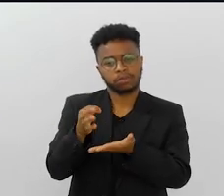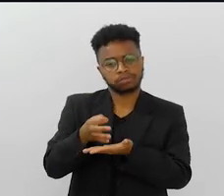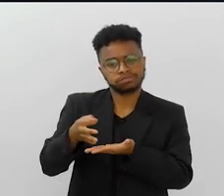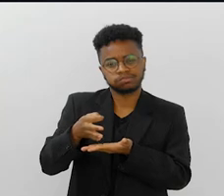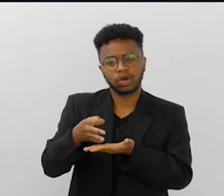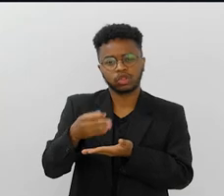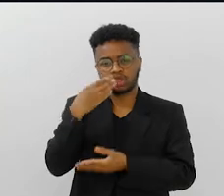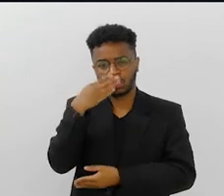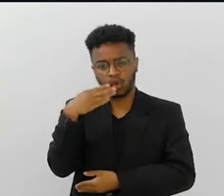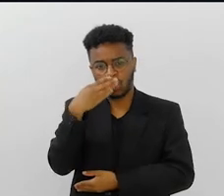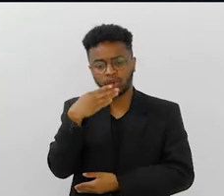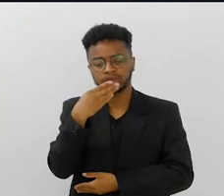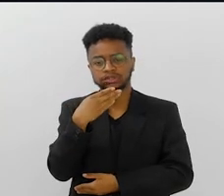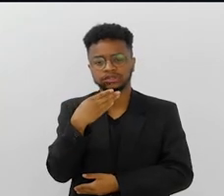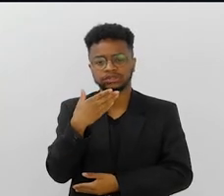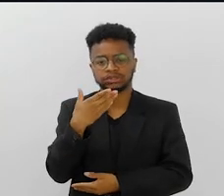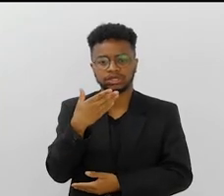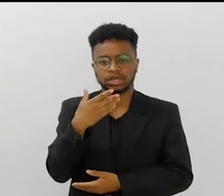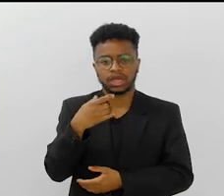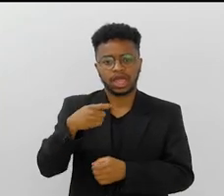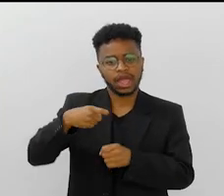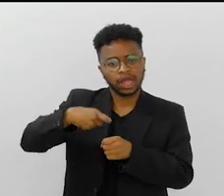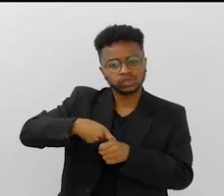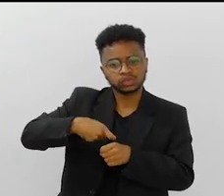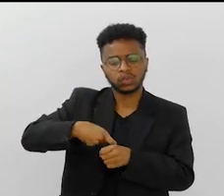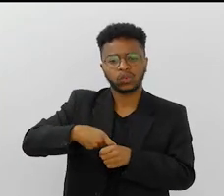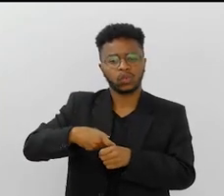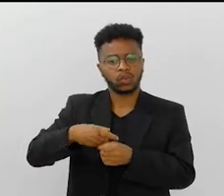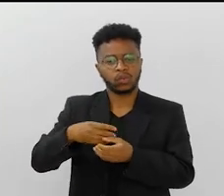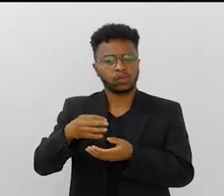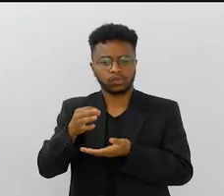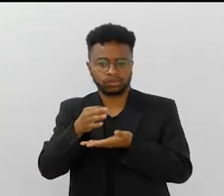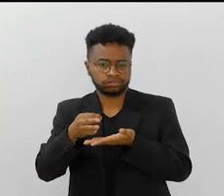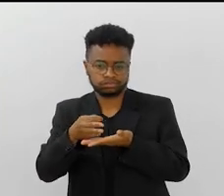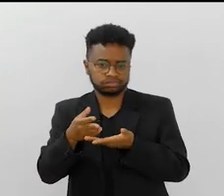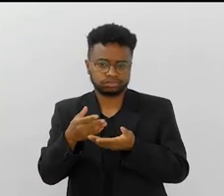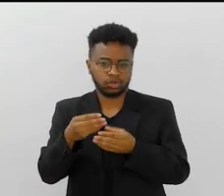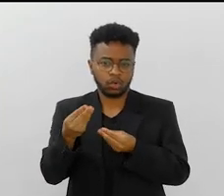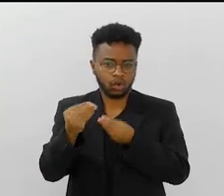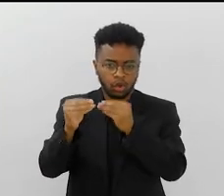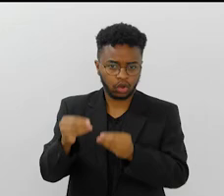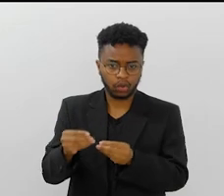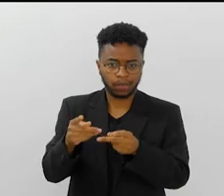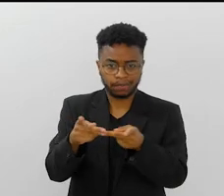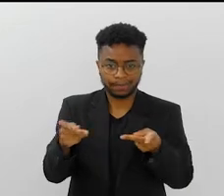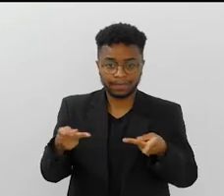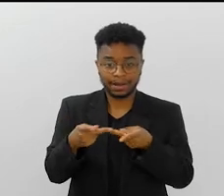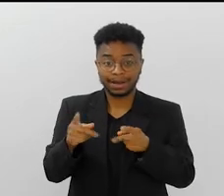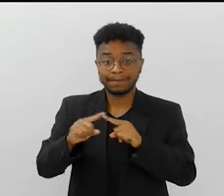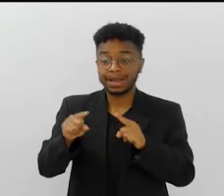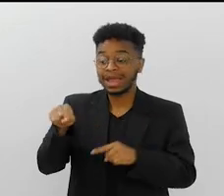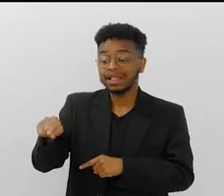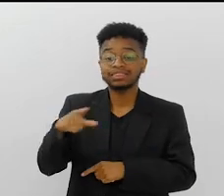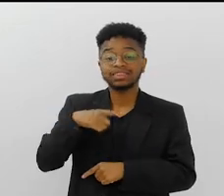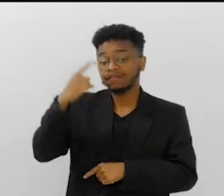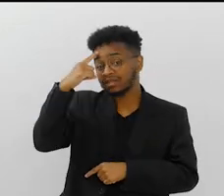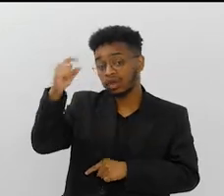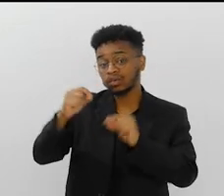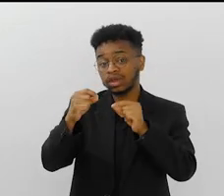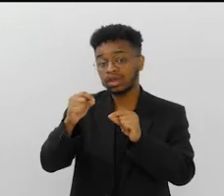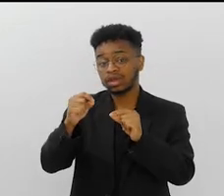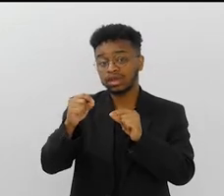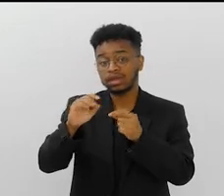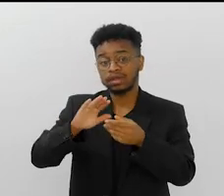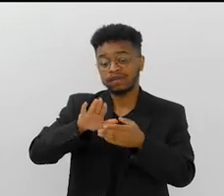o docinho, o cajuzinho ou o pratinho do bolo. E só o Joãozinho teve a ideia de